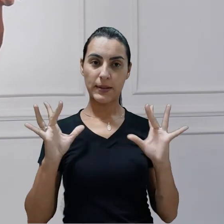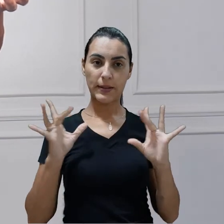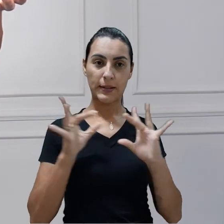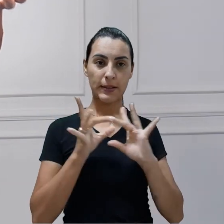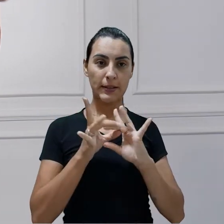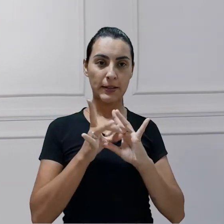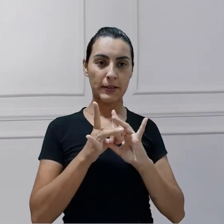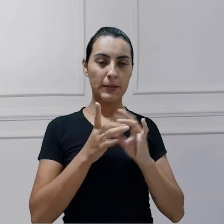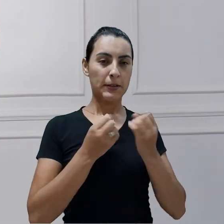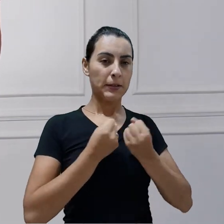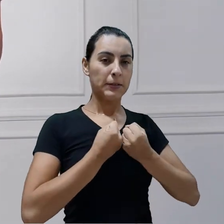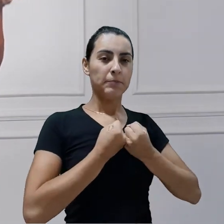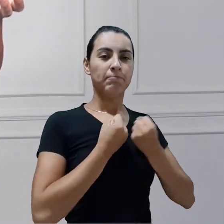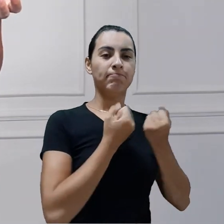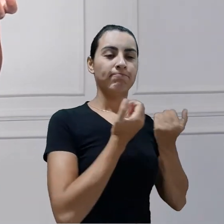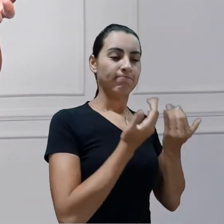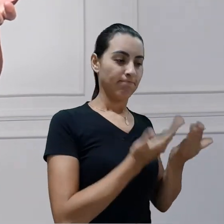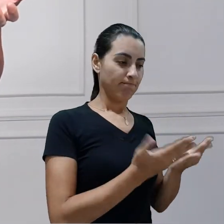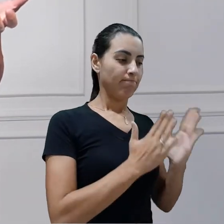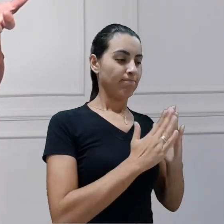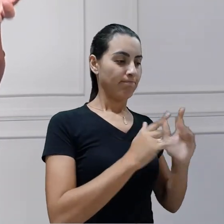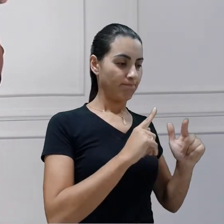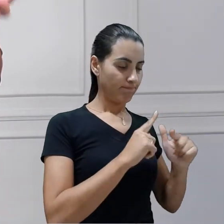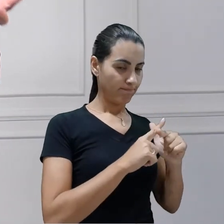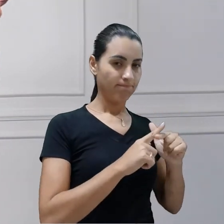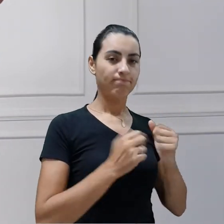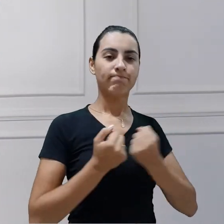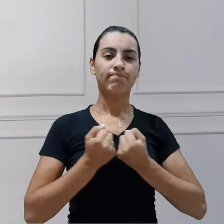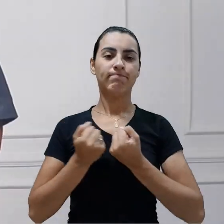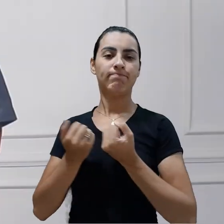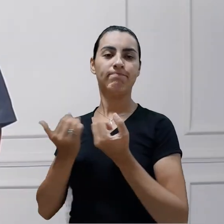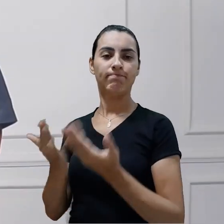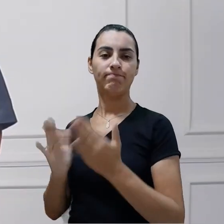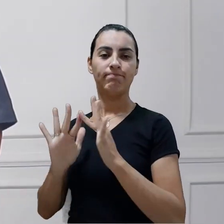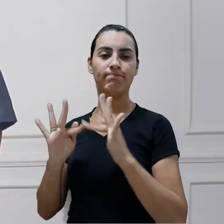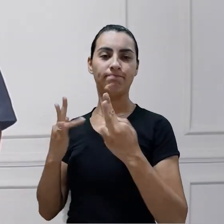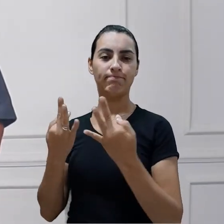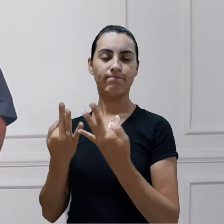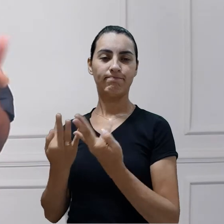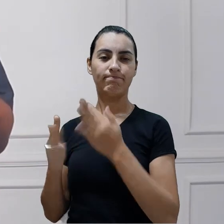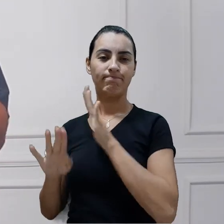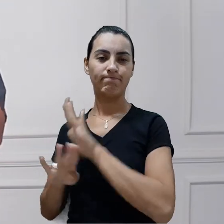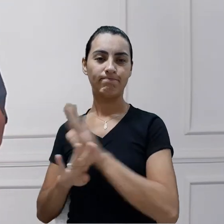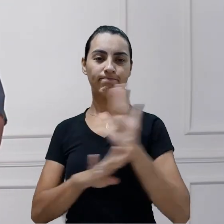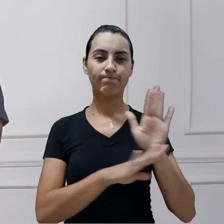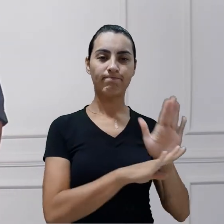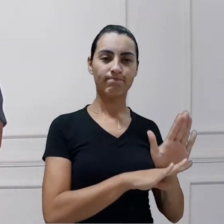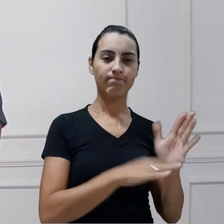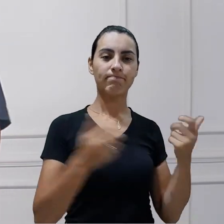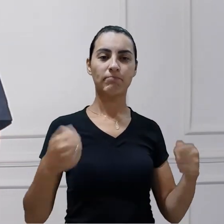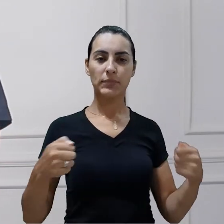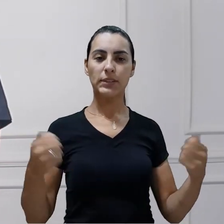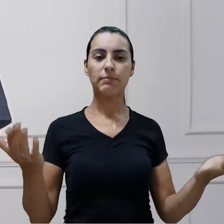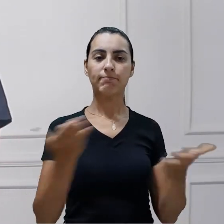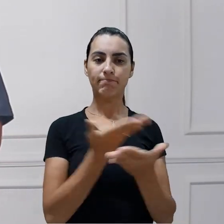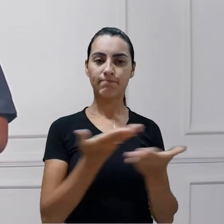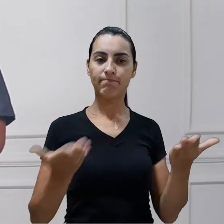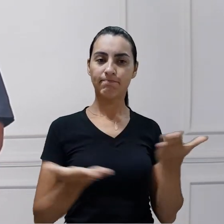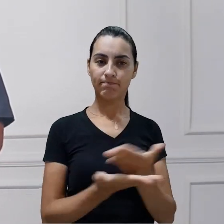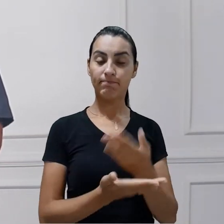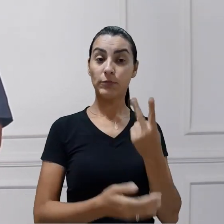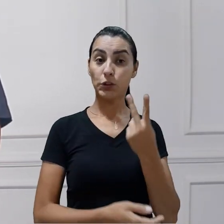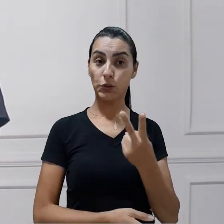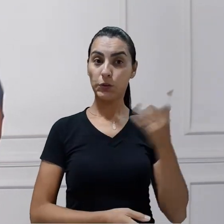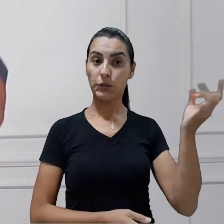todo de mim para a minha família e dou o todo de mim para a igreja. Eu tenho que saber conciliar as duas vocações,